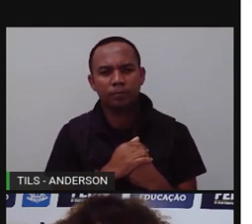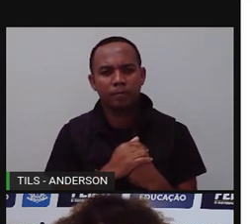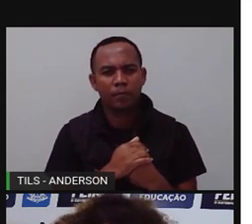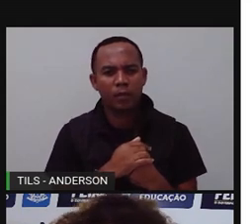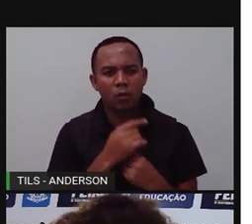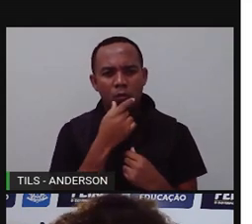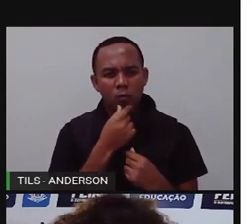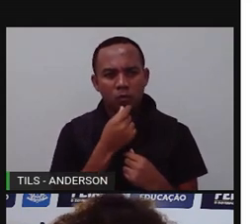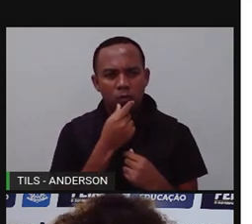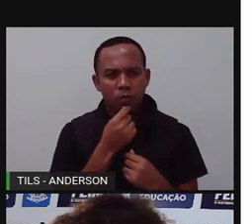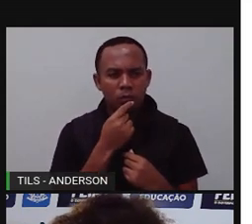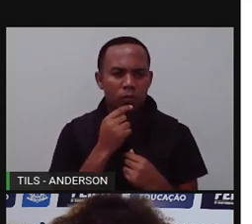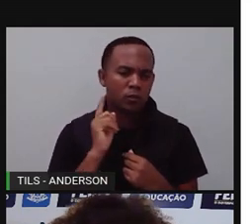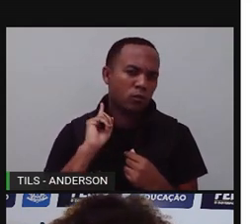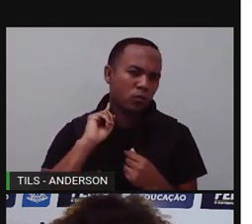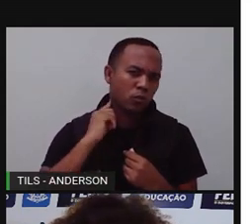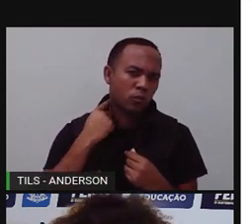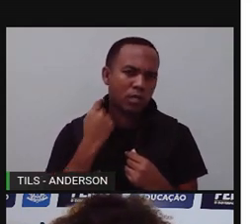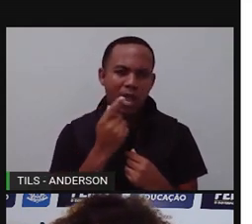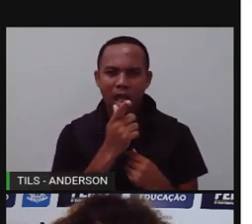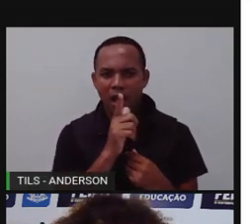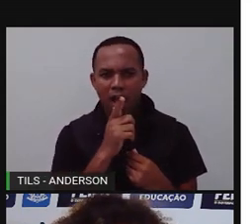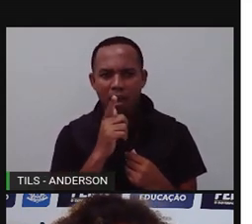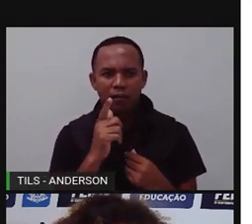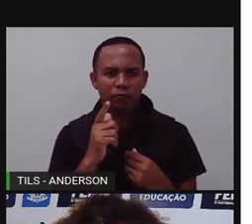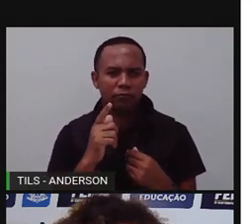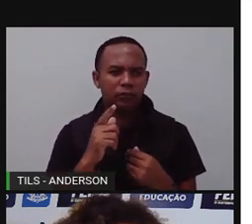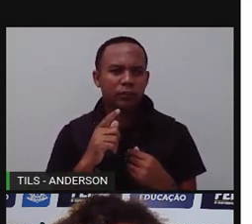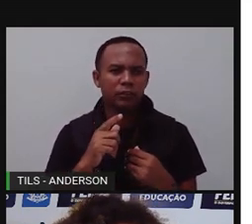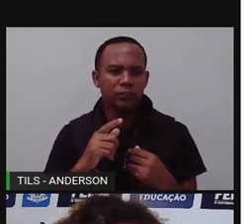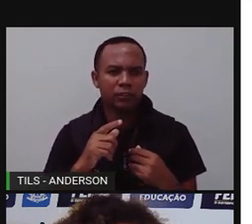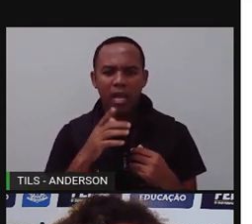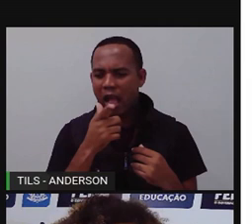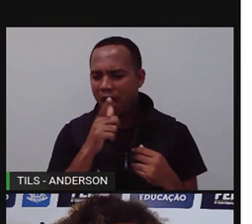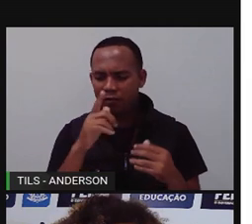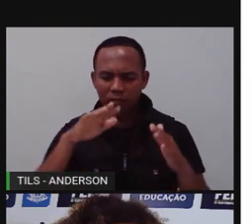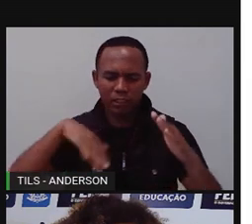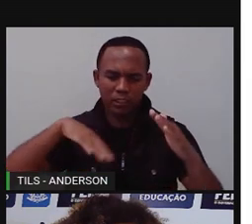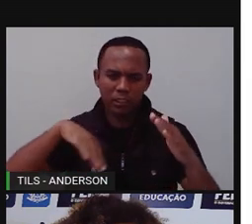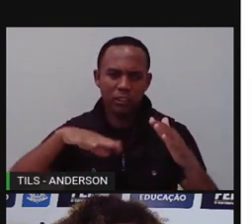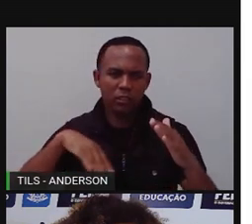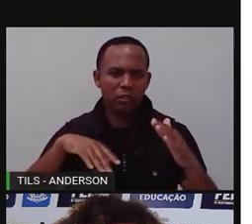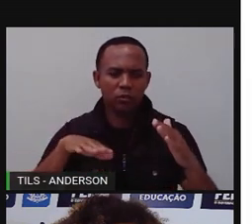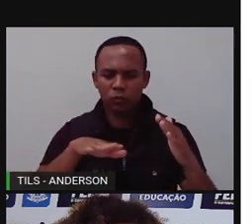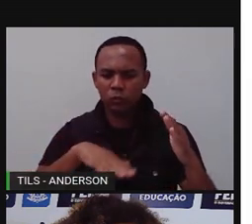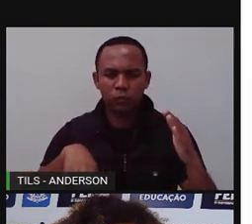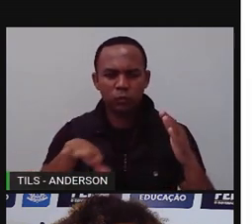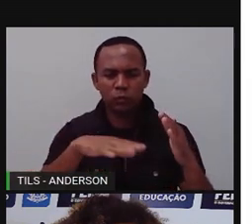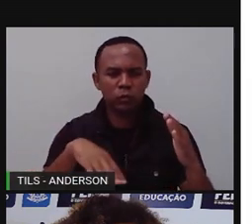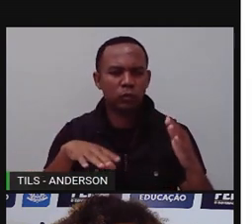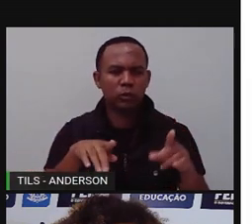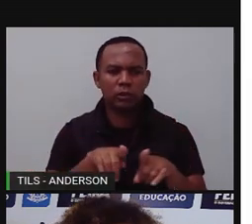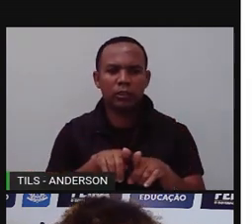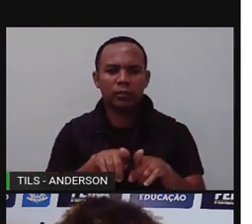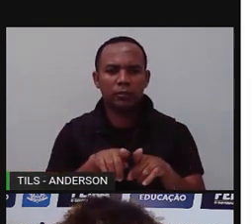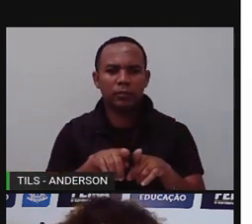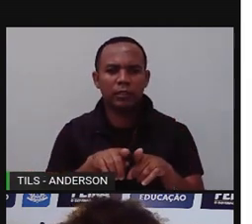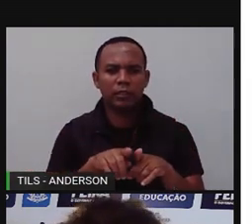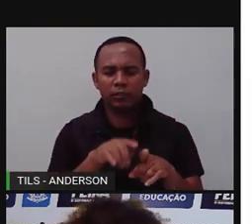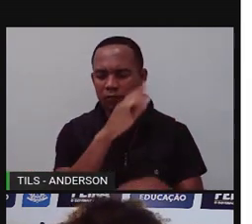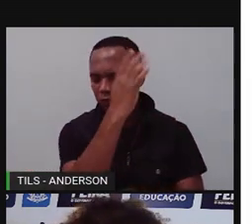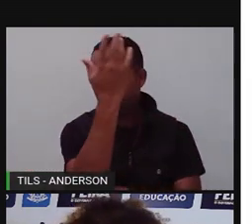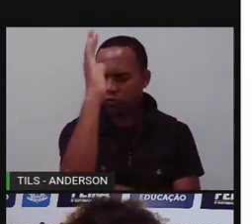sujam a água. No caso, poluem os rios, os oceanos. Consomem os seus recursos naturais. Que são quem? As